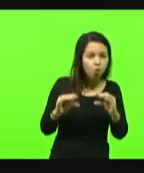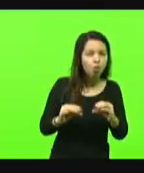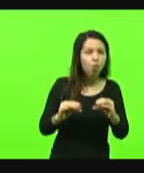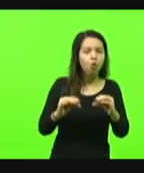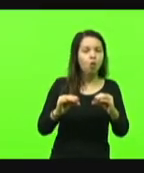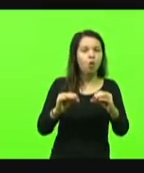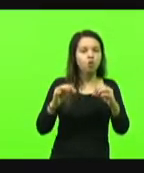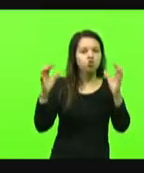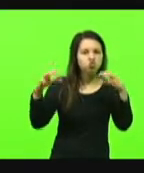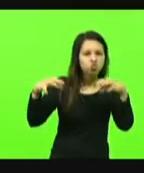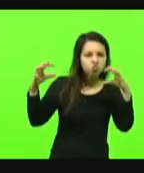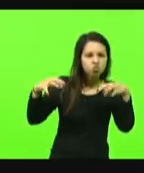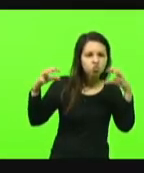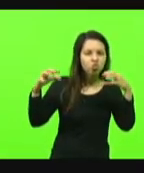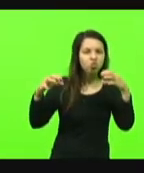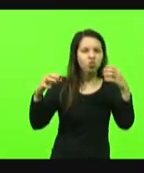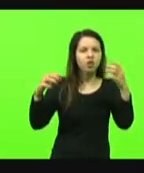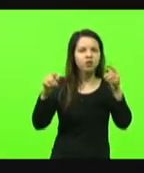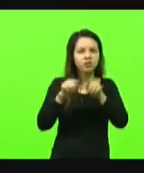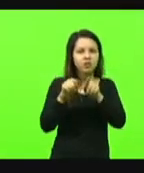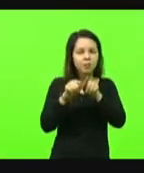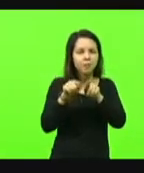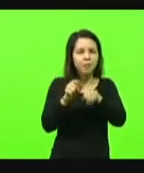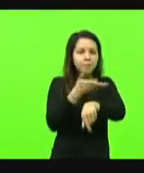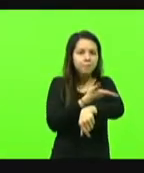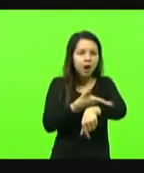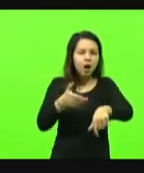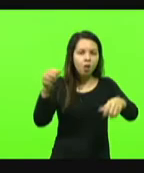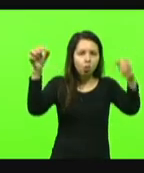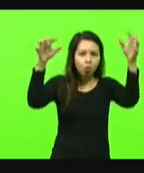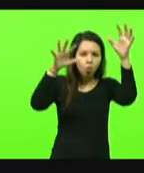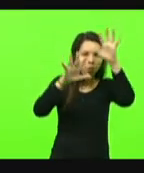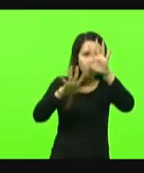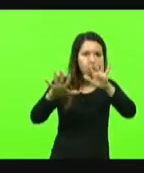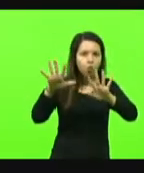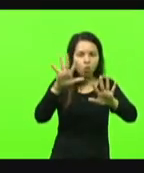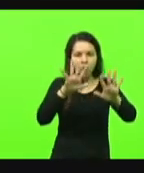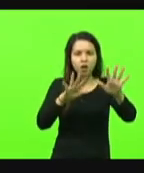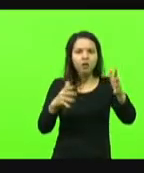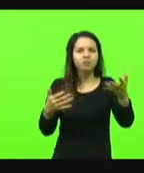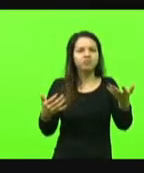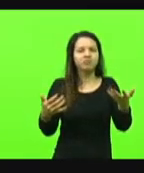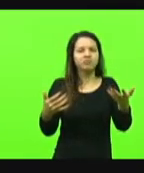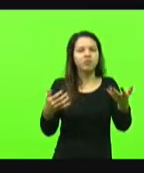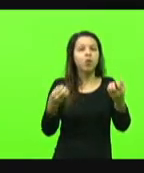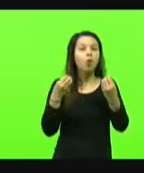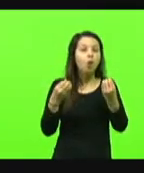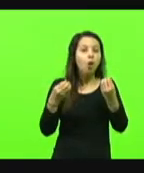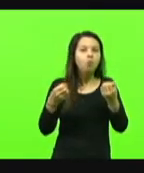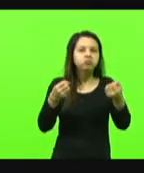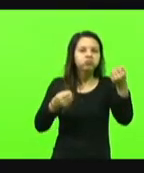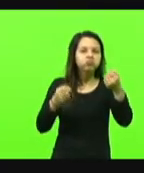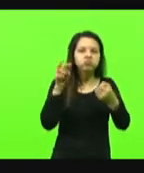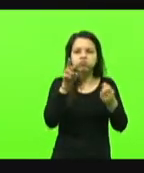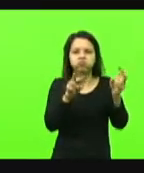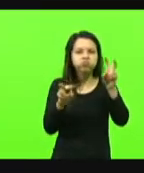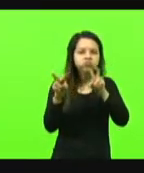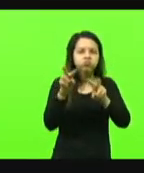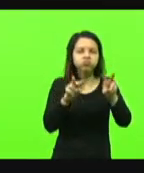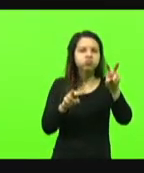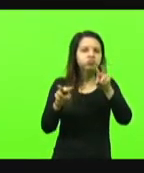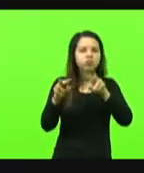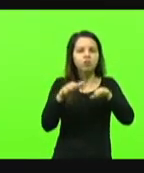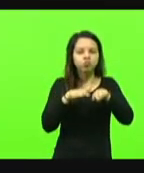Imagina a situação, deputado Berlanda, como é que os motoristas vão transitar.